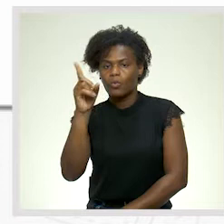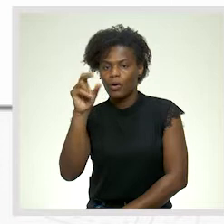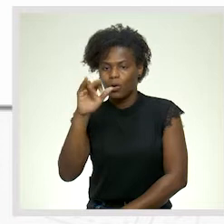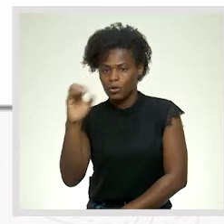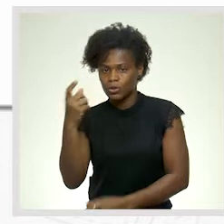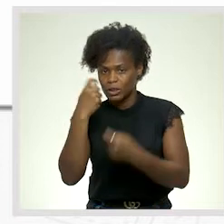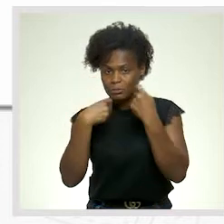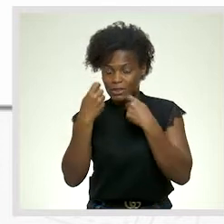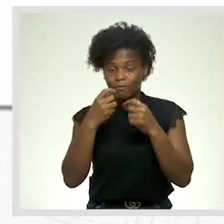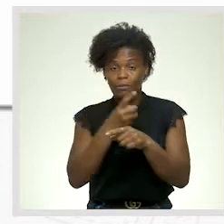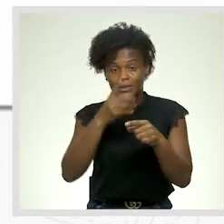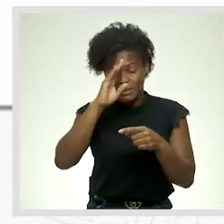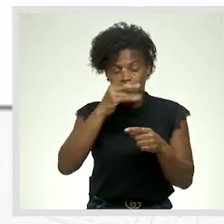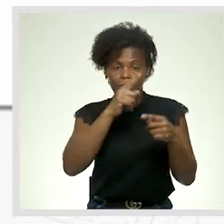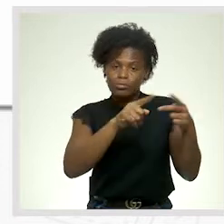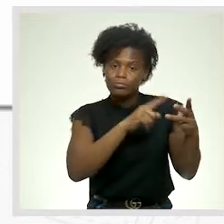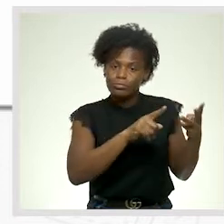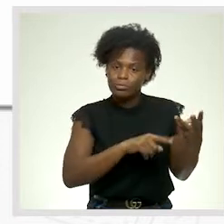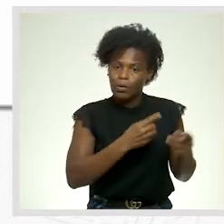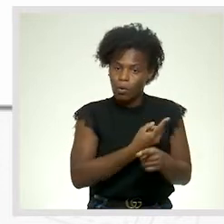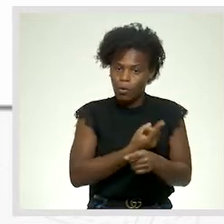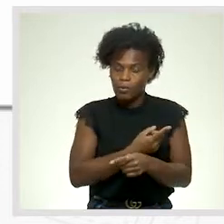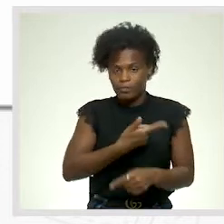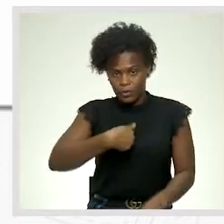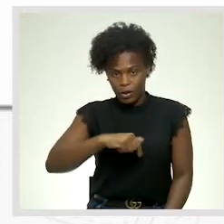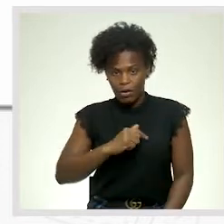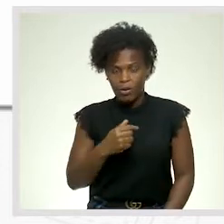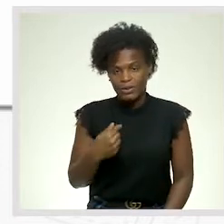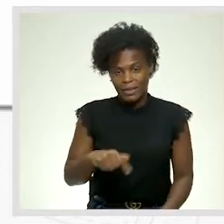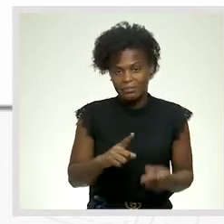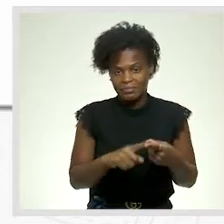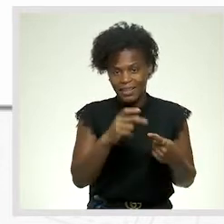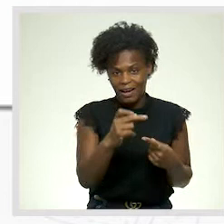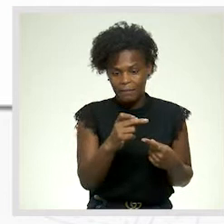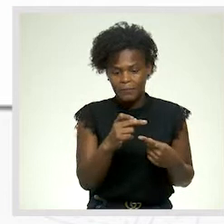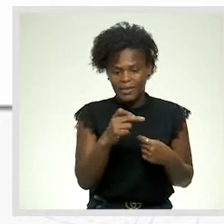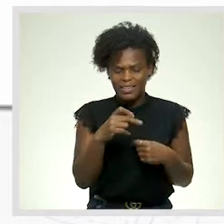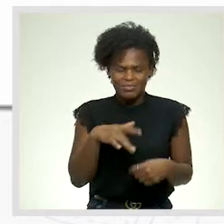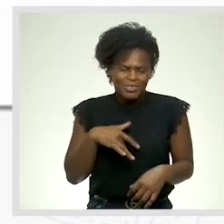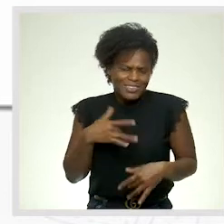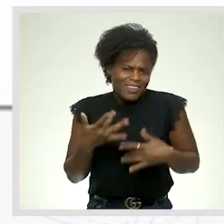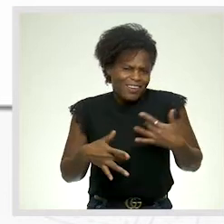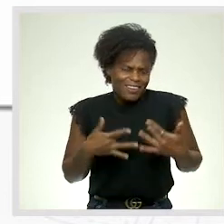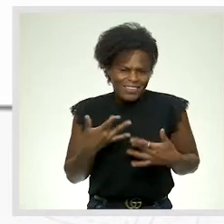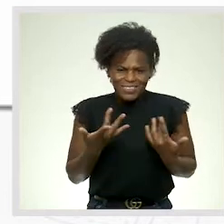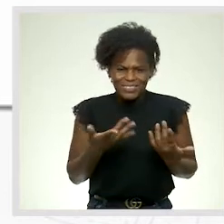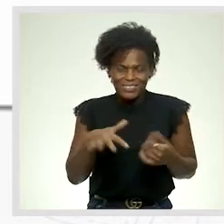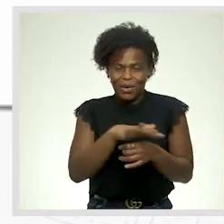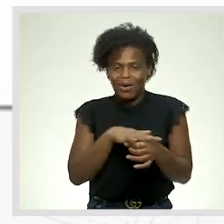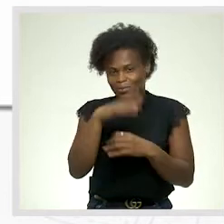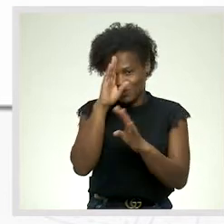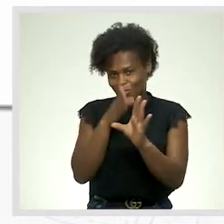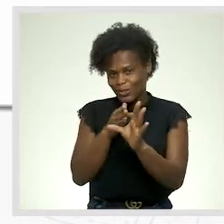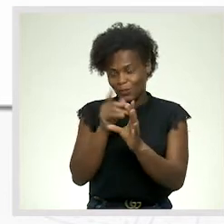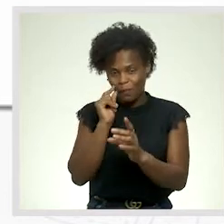tendo em conta os seguintes elementos. Nós, então, temos a linha A, emoções e estados psicológicos